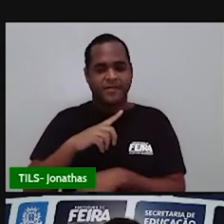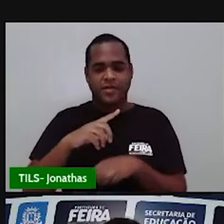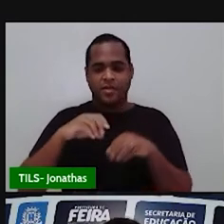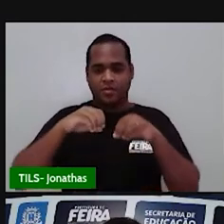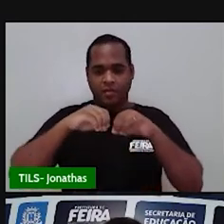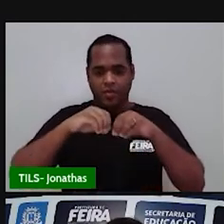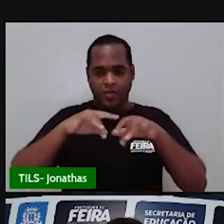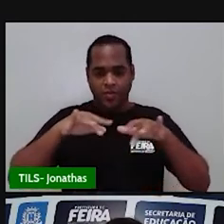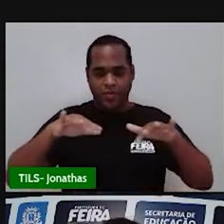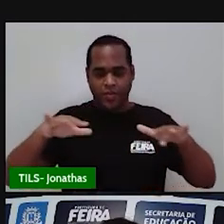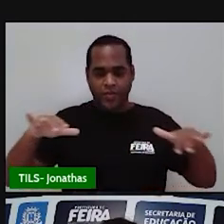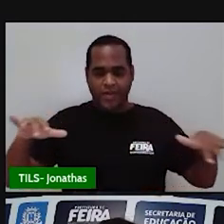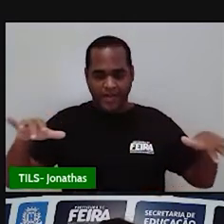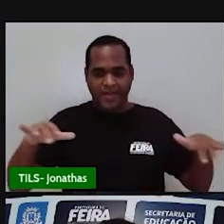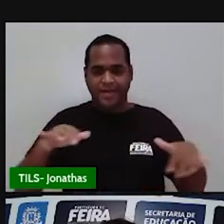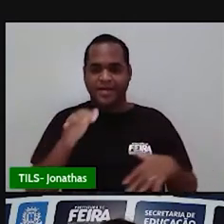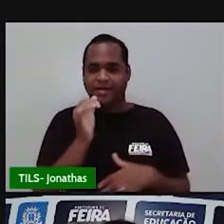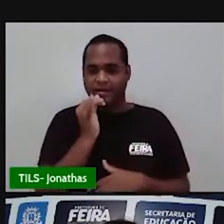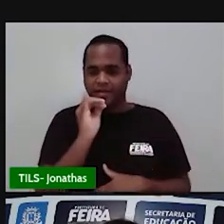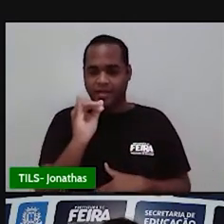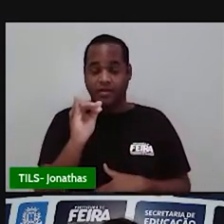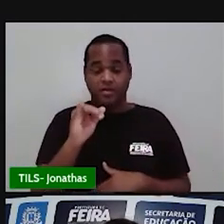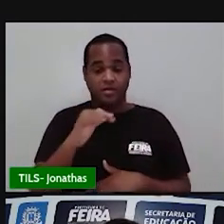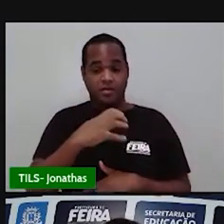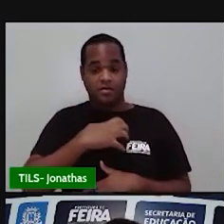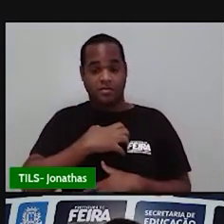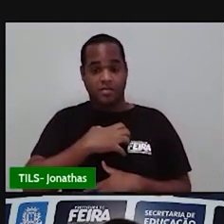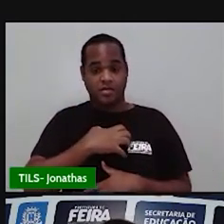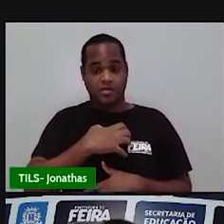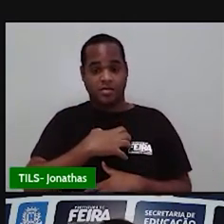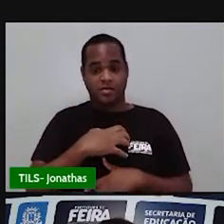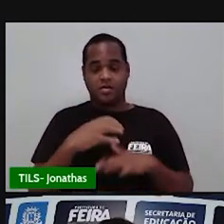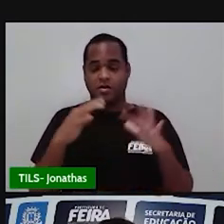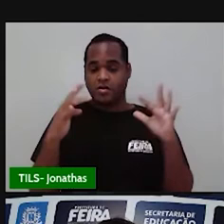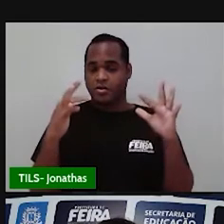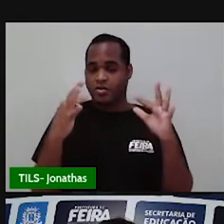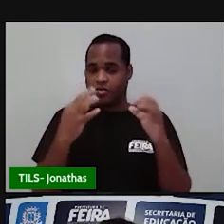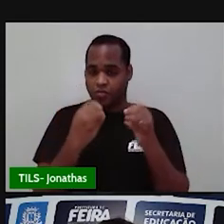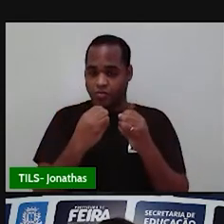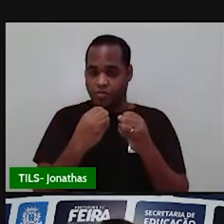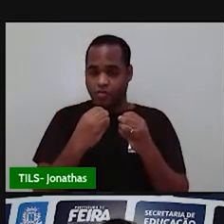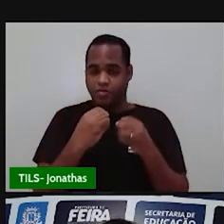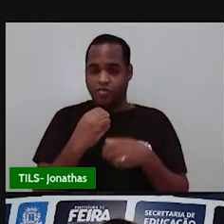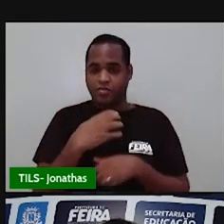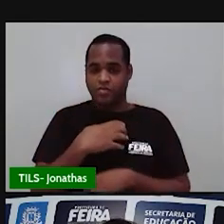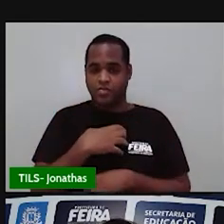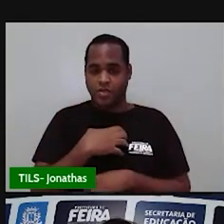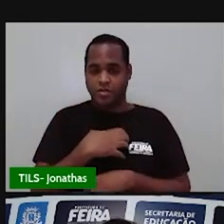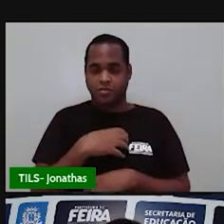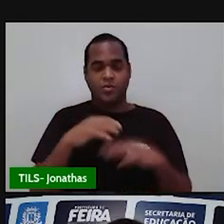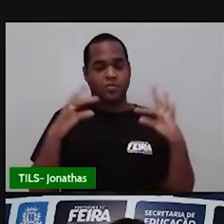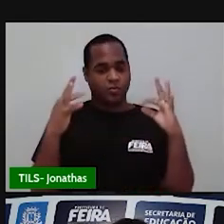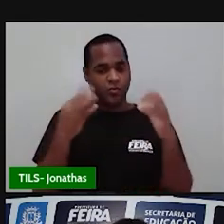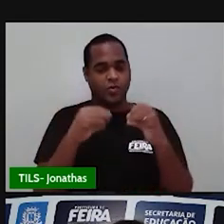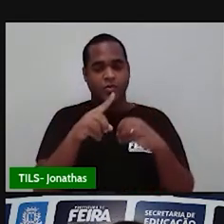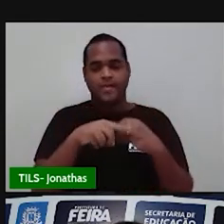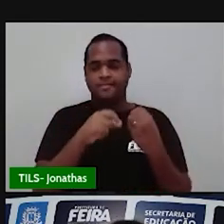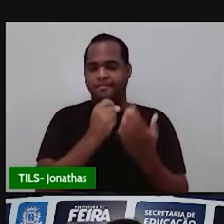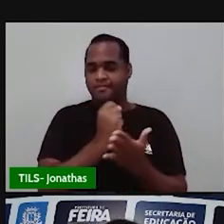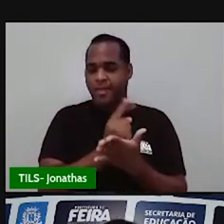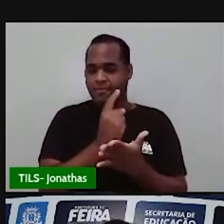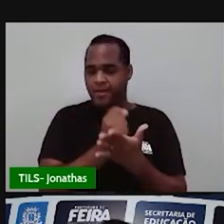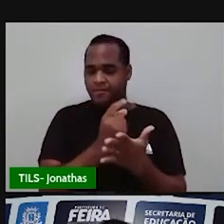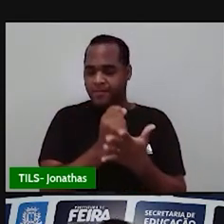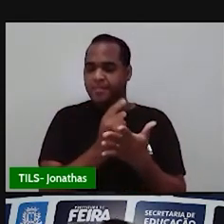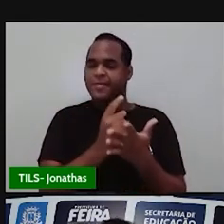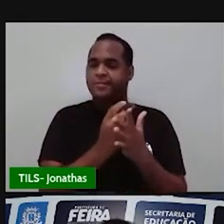gente, a Coelba, fornece energia elétrica para nossas casas, né? Nós pagamos por